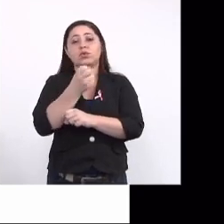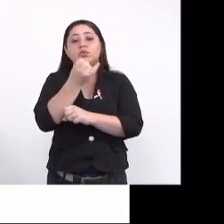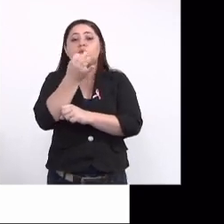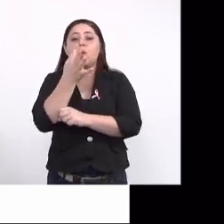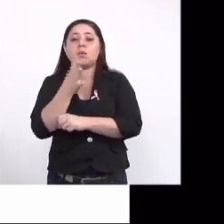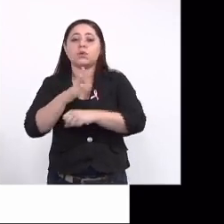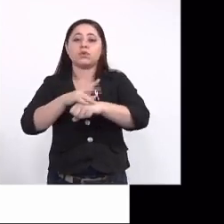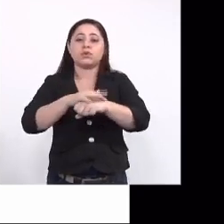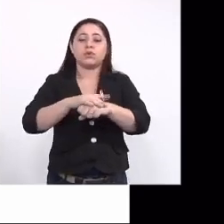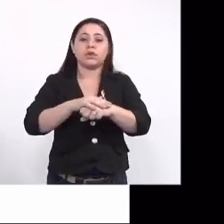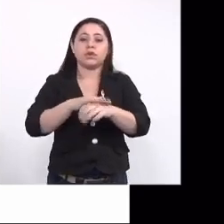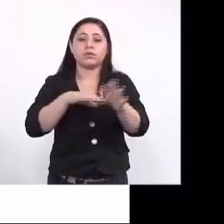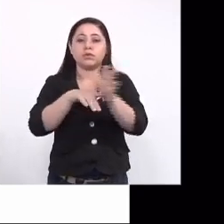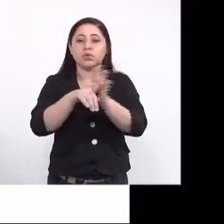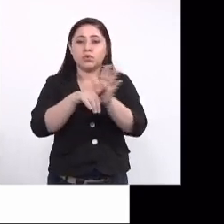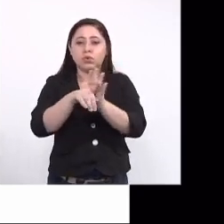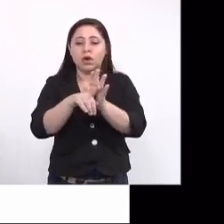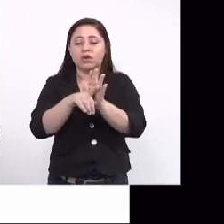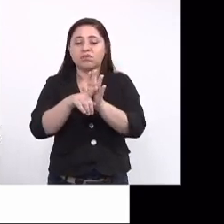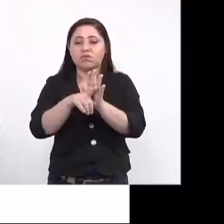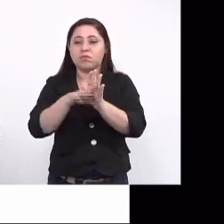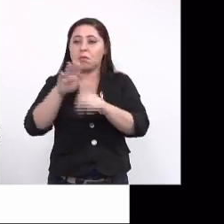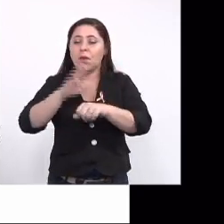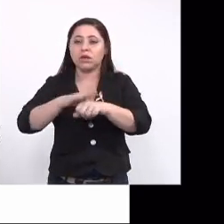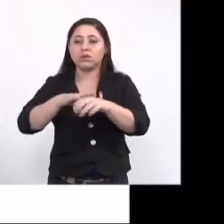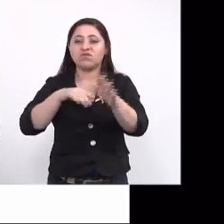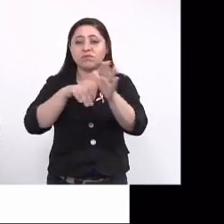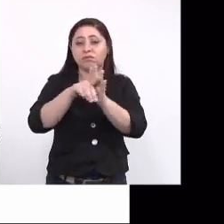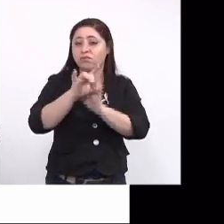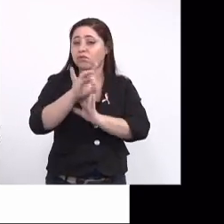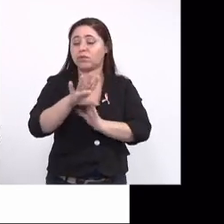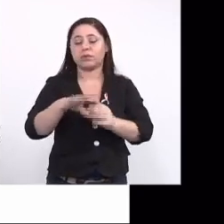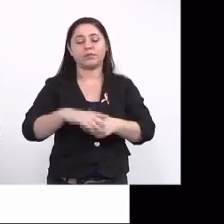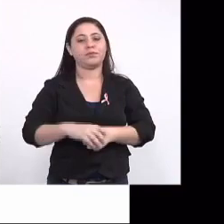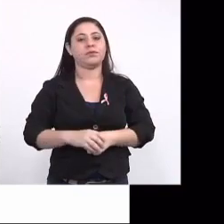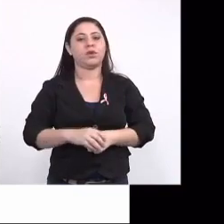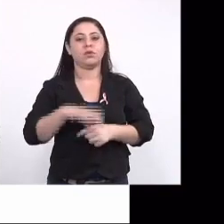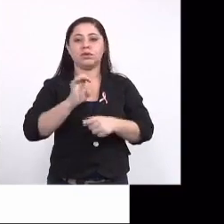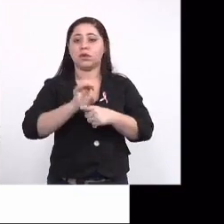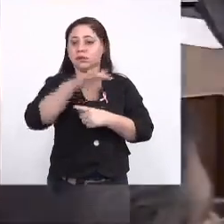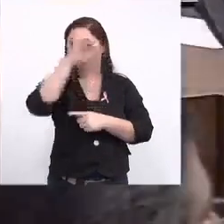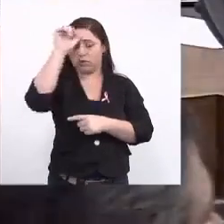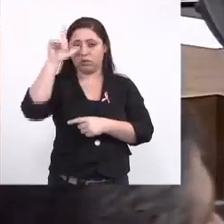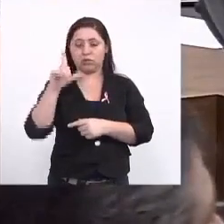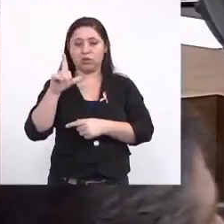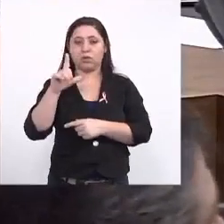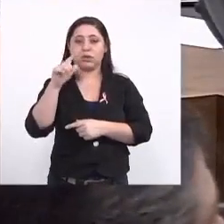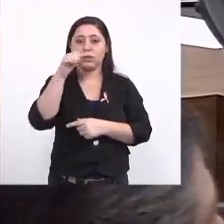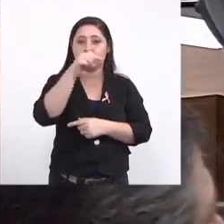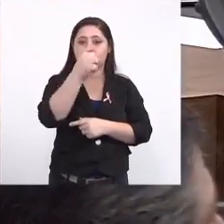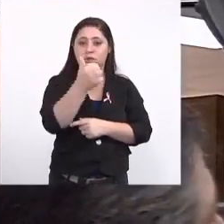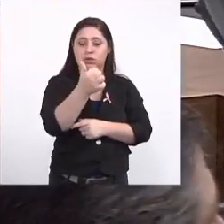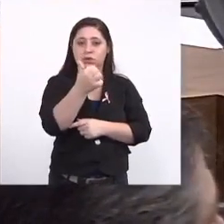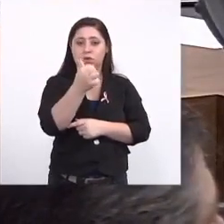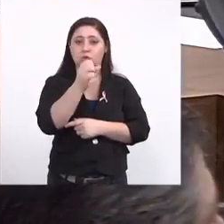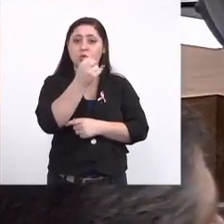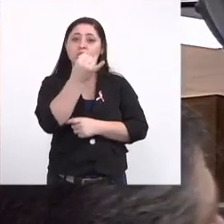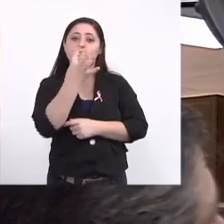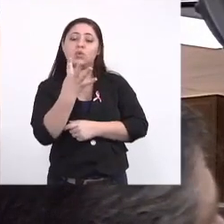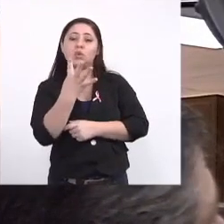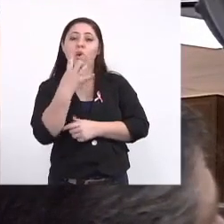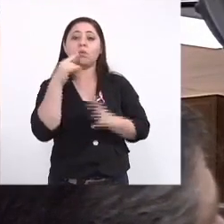em investigação. Aqui em Mato Grosso do Sul, nesse mesmo período, foram 71 casos